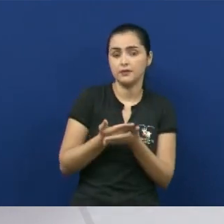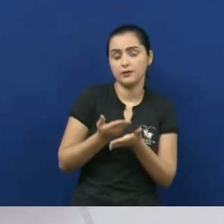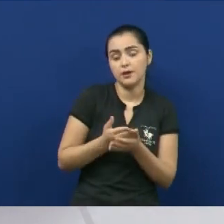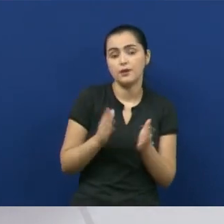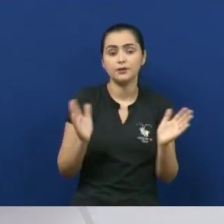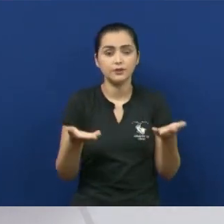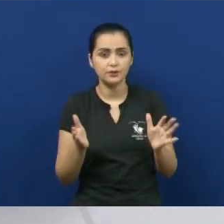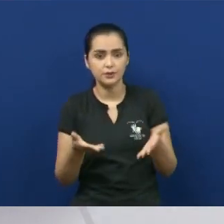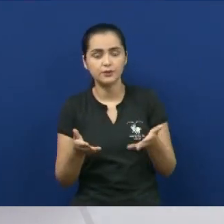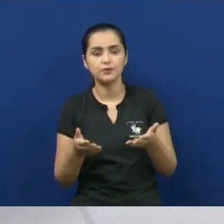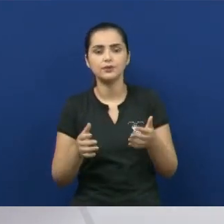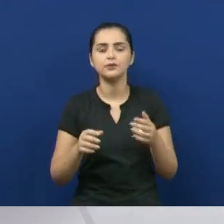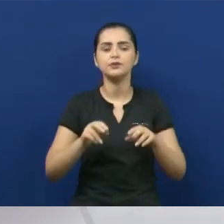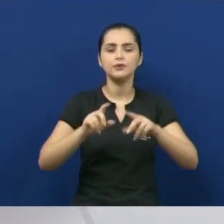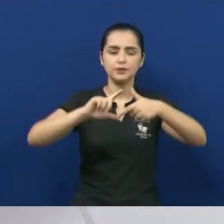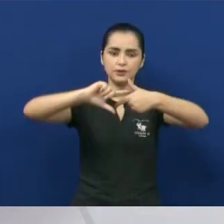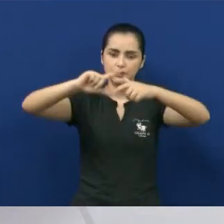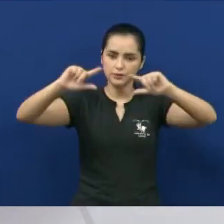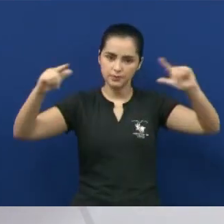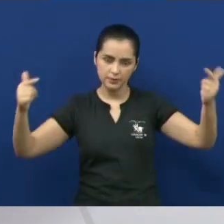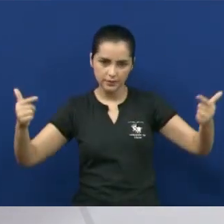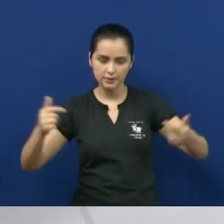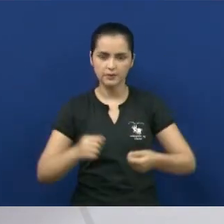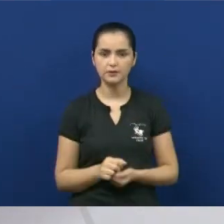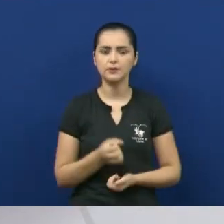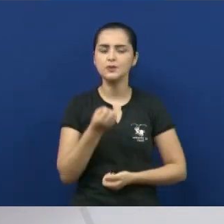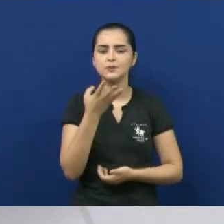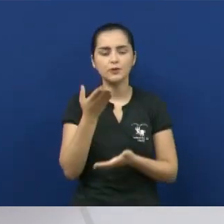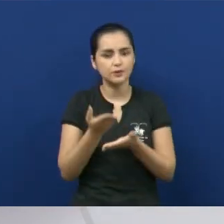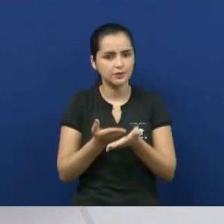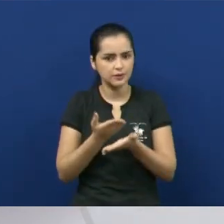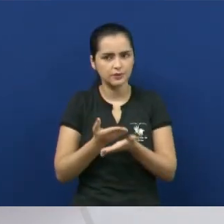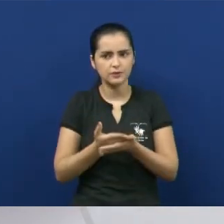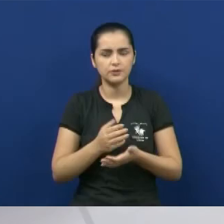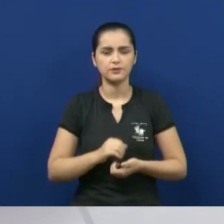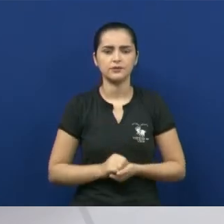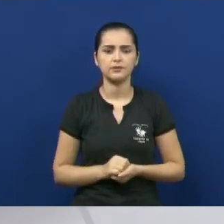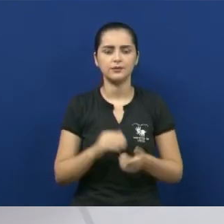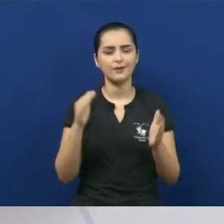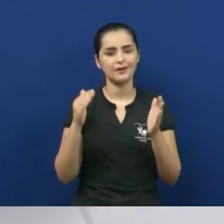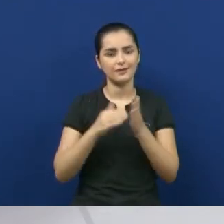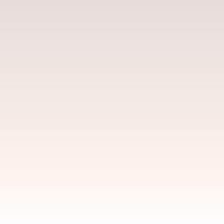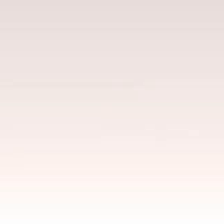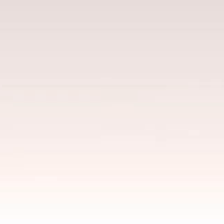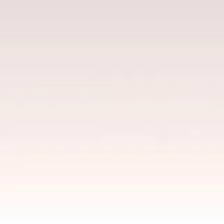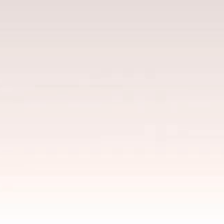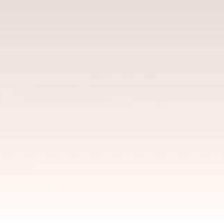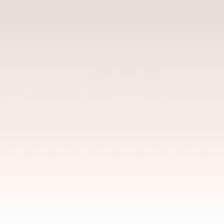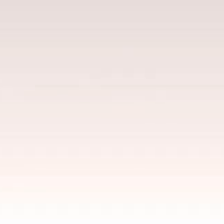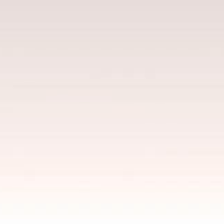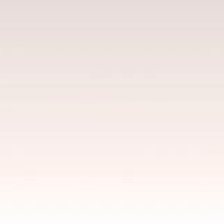nossa aula de hoje sobre modernismo. Bons estudos e até a próxima.